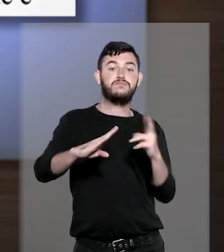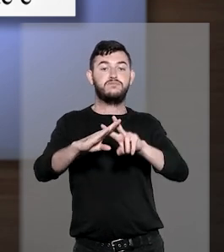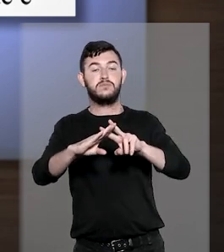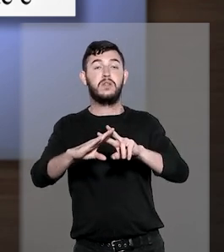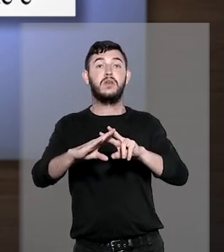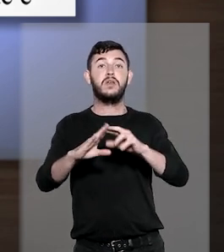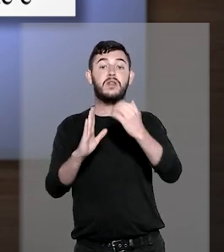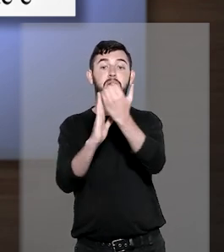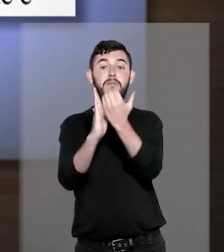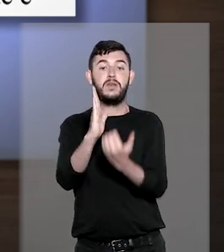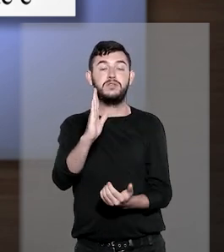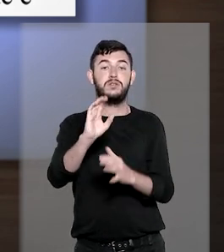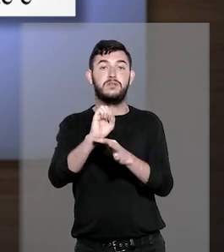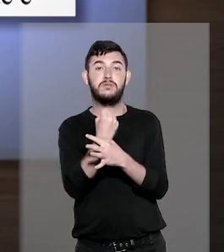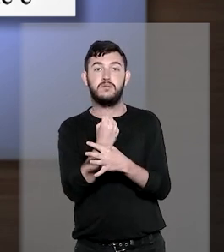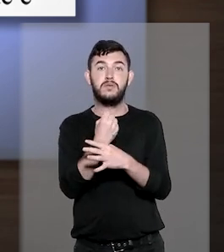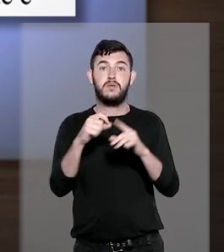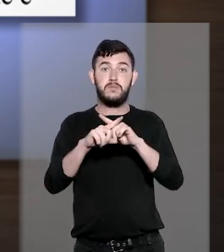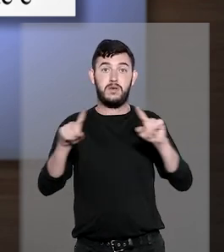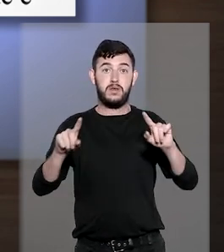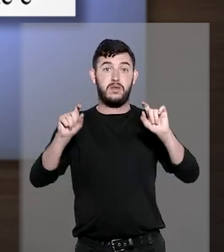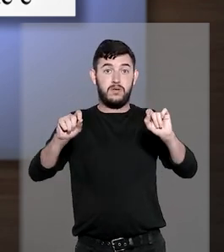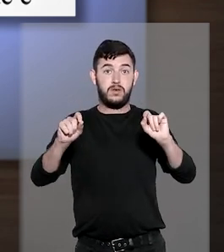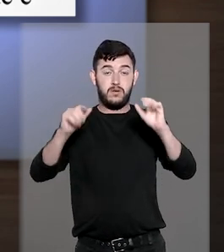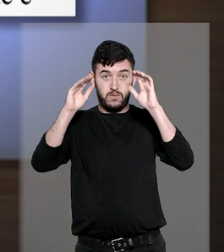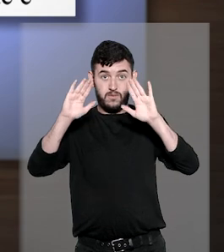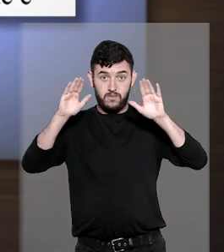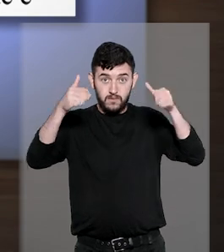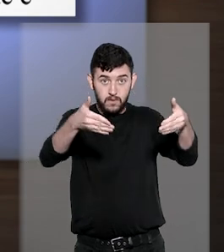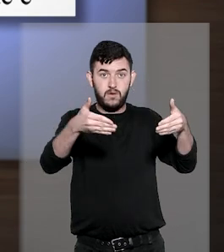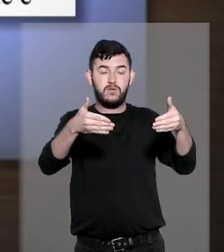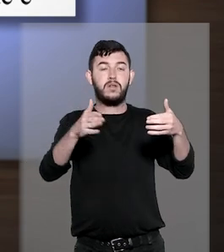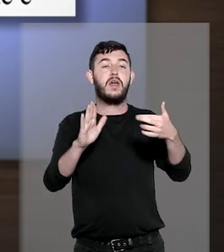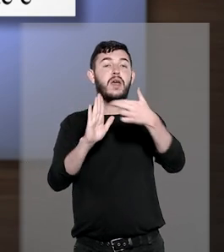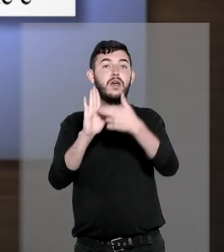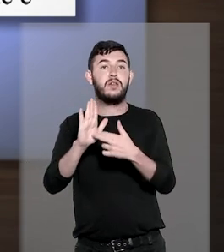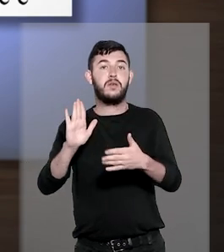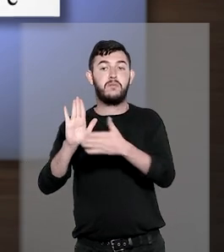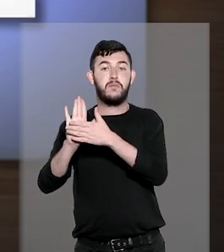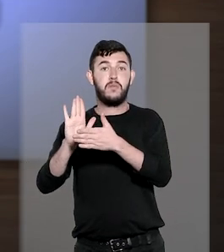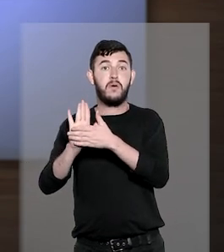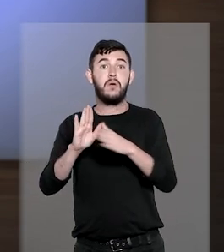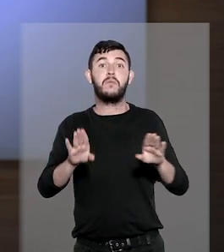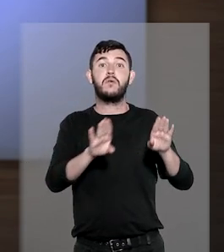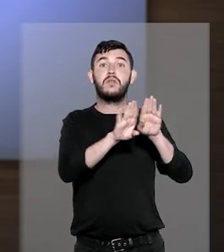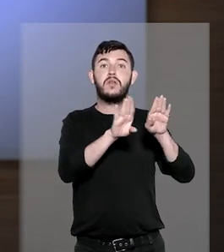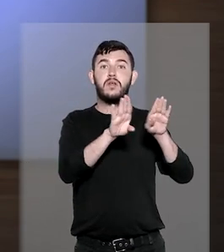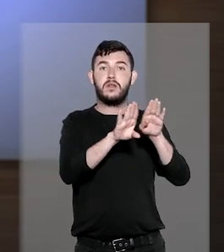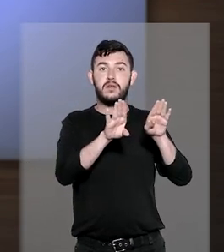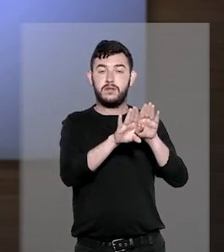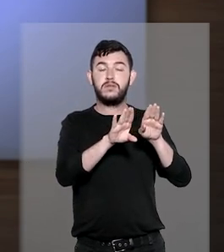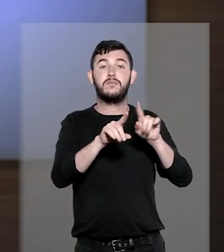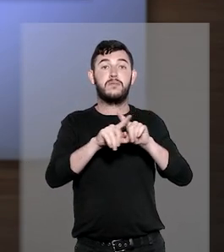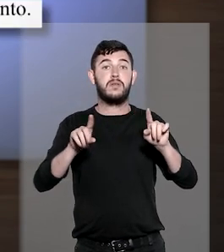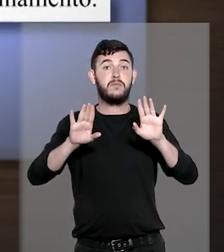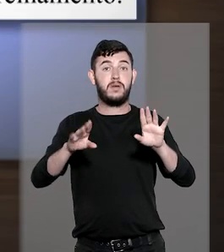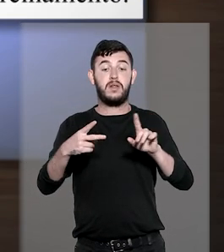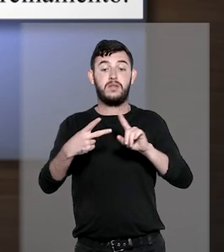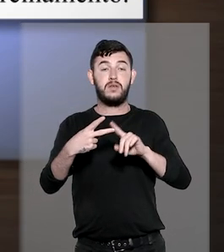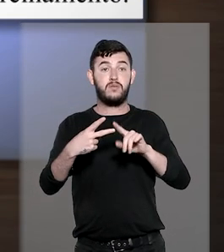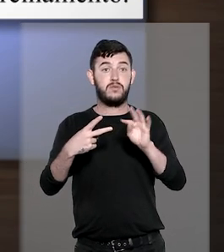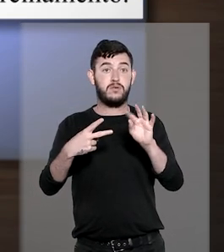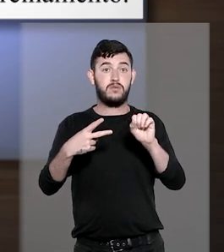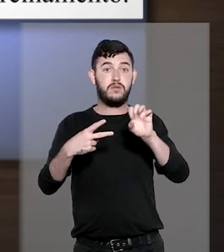segurança, em homenagem aos princípios da proporcionalidade e do non bis in idem. A segunda tese estabelece que o